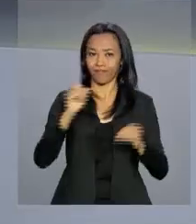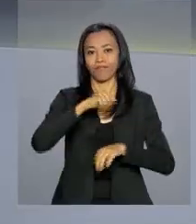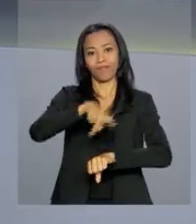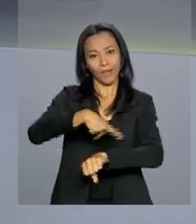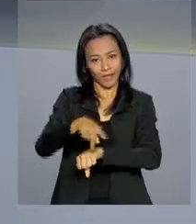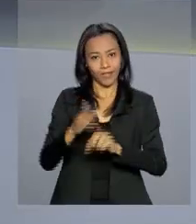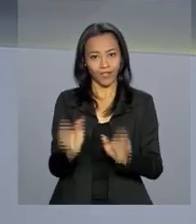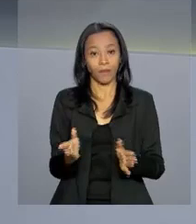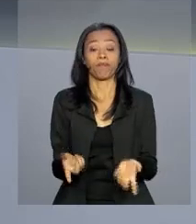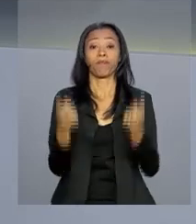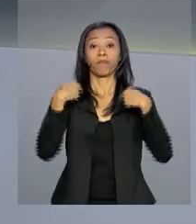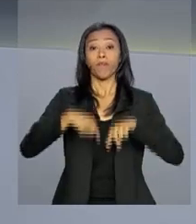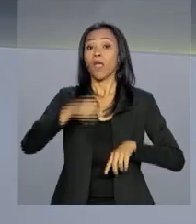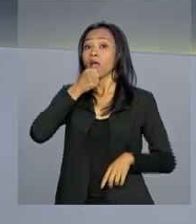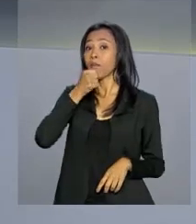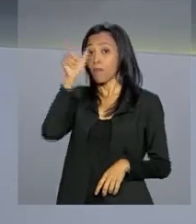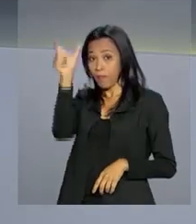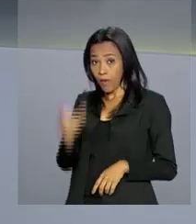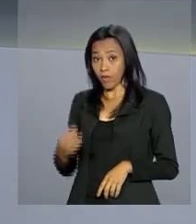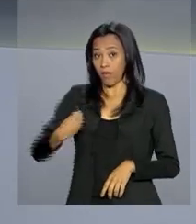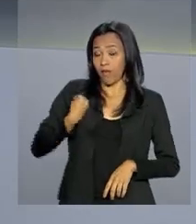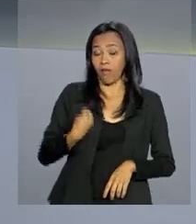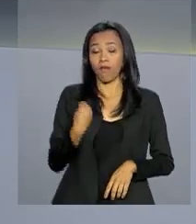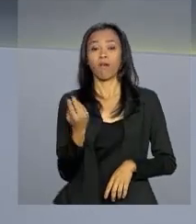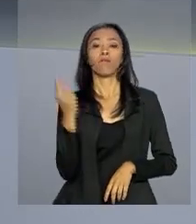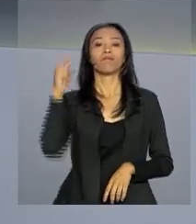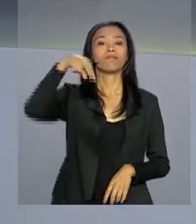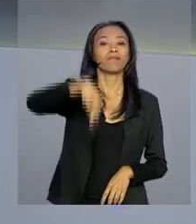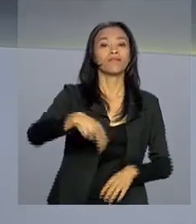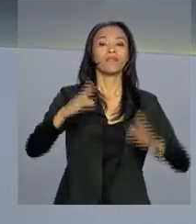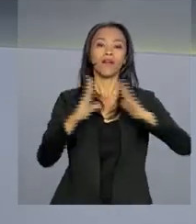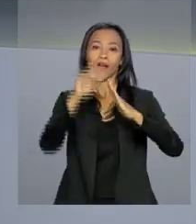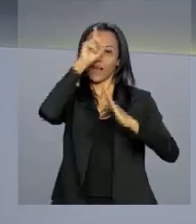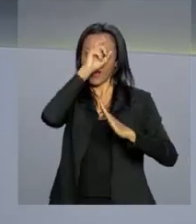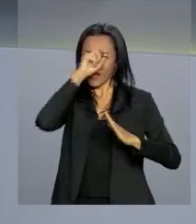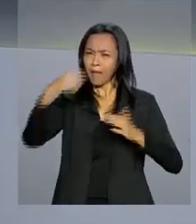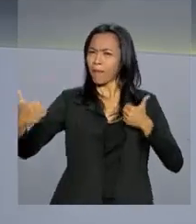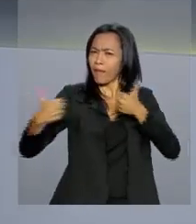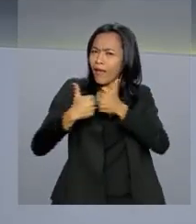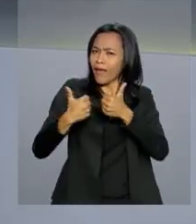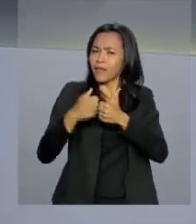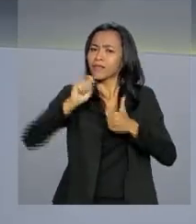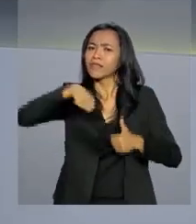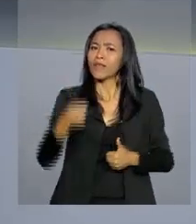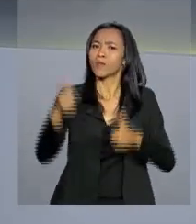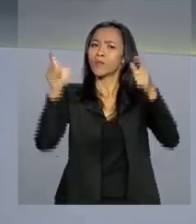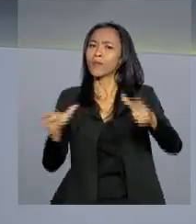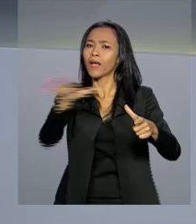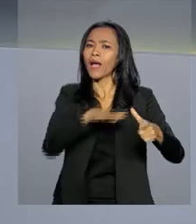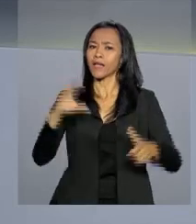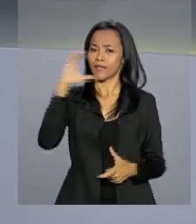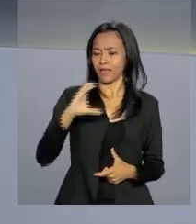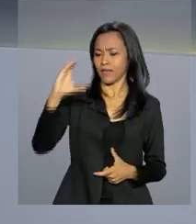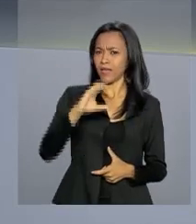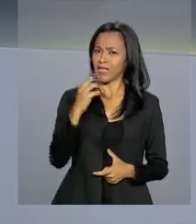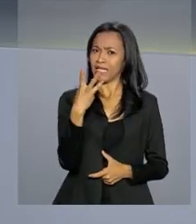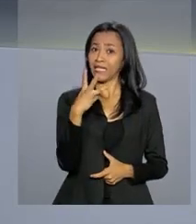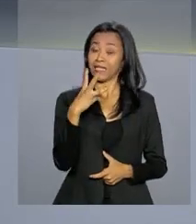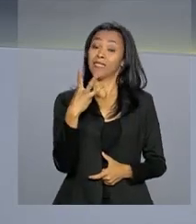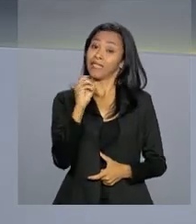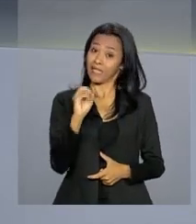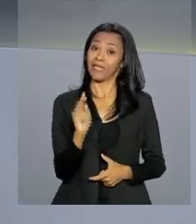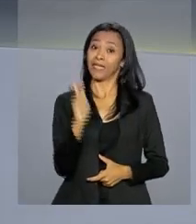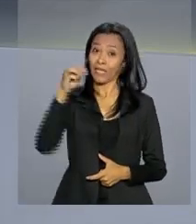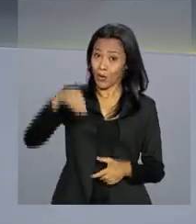O repórter Ney Pereira está em um posto de vacinação de Ceilândia, que fica aqui a 30 quilômetros do centro de Brasília. E vai conversar